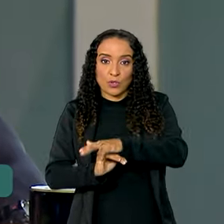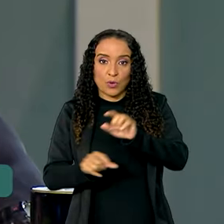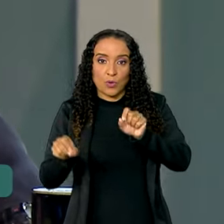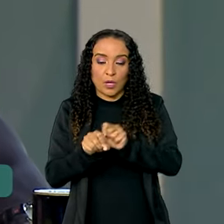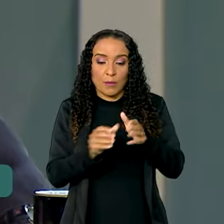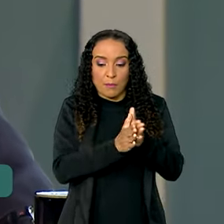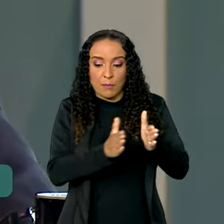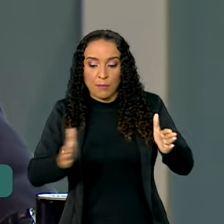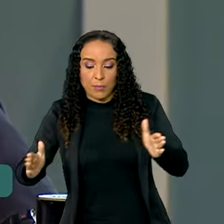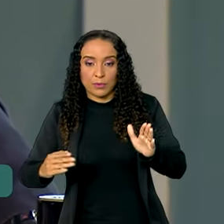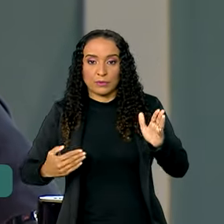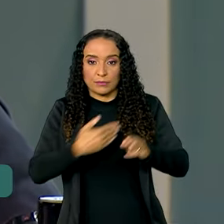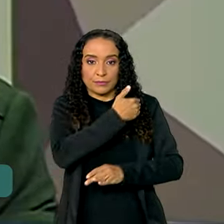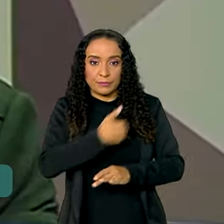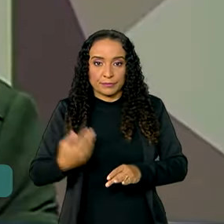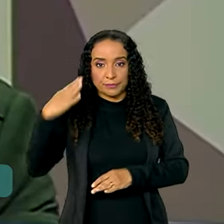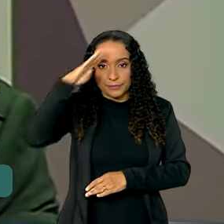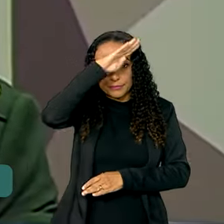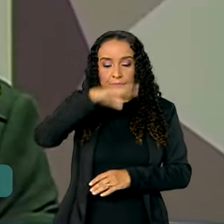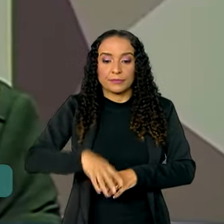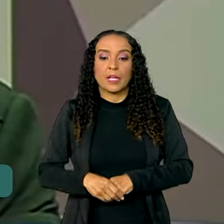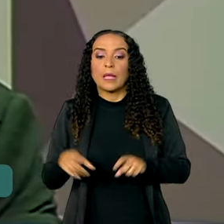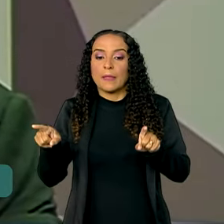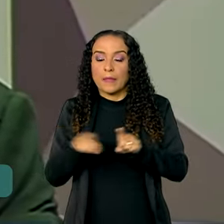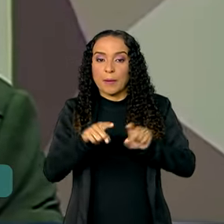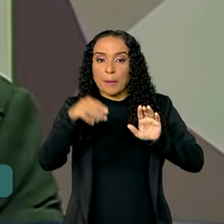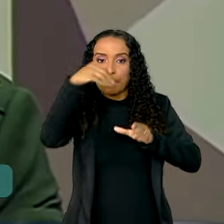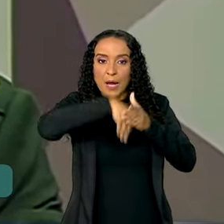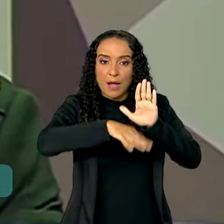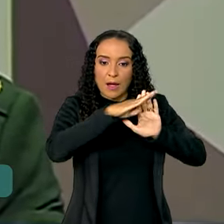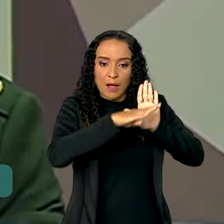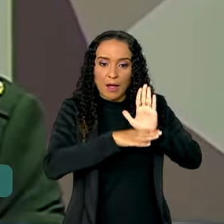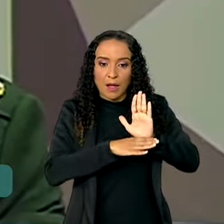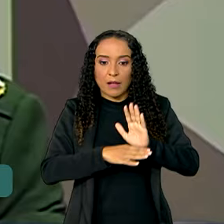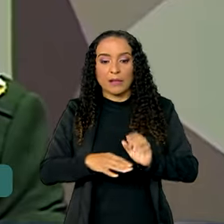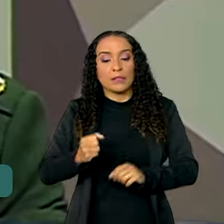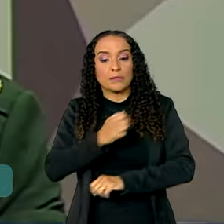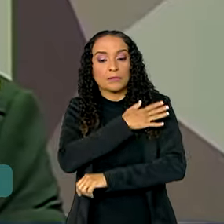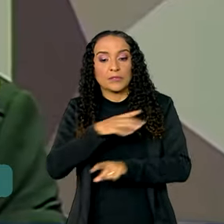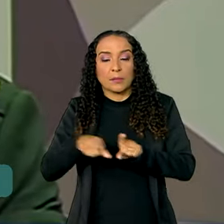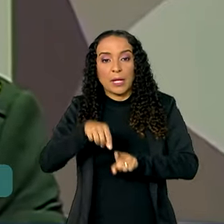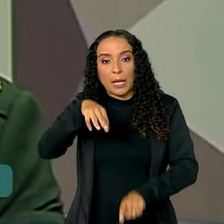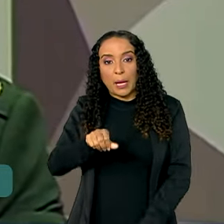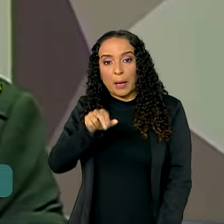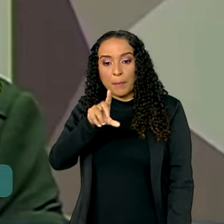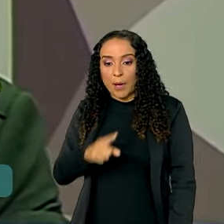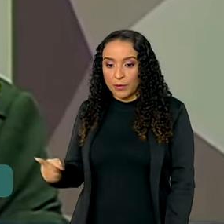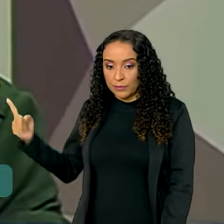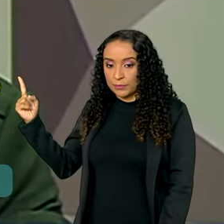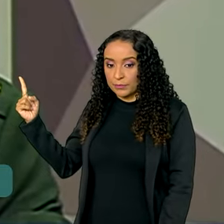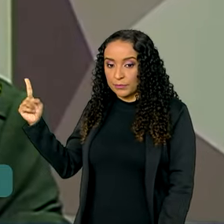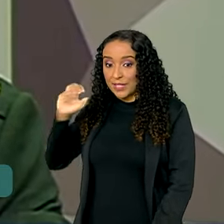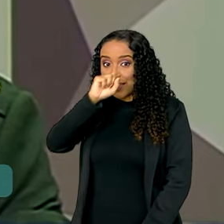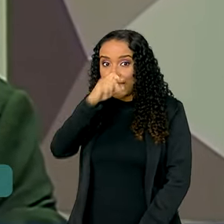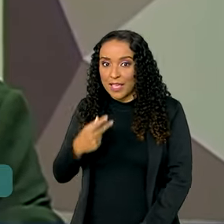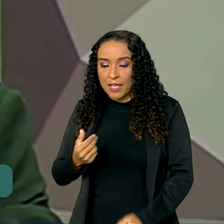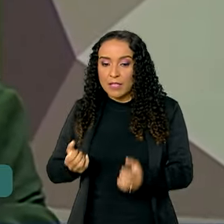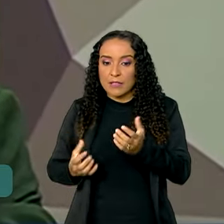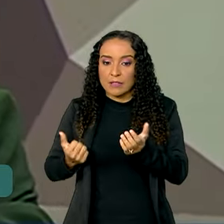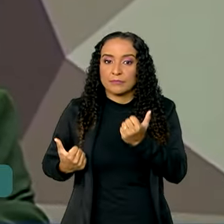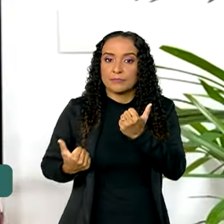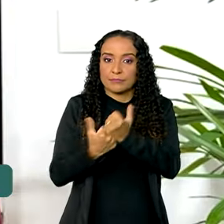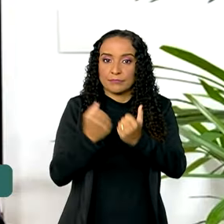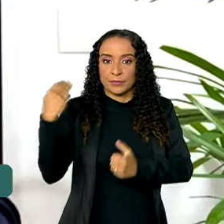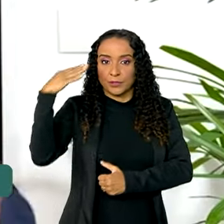durante a gestão Bolsonaro. Também aparece na lista o tenente-coronel Mauro Cid, ex-ajudante de ordens de